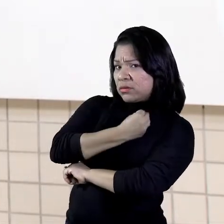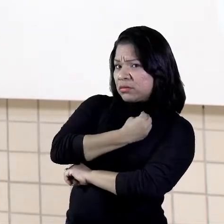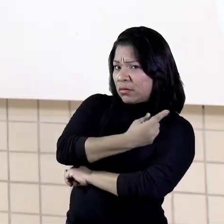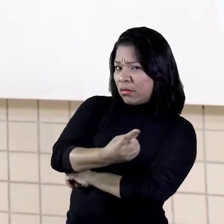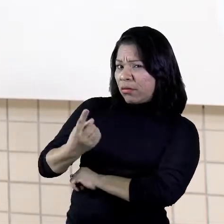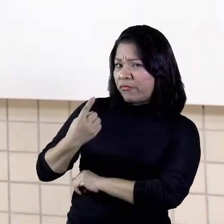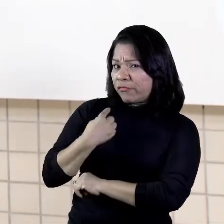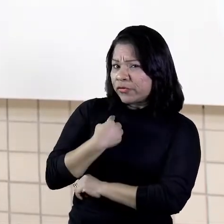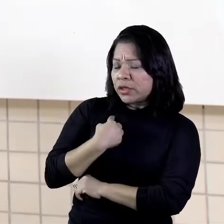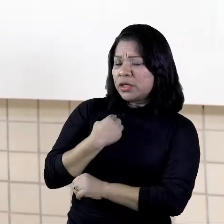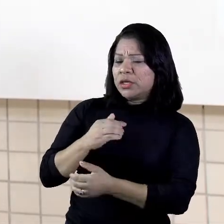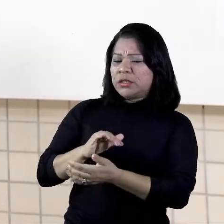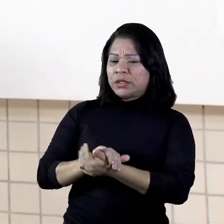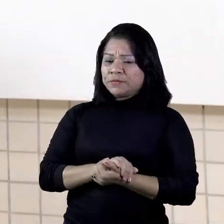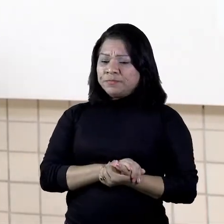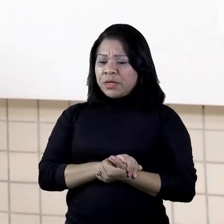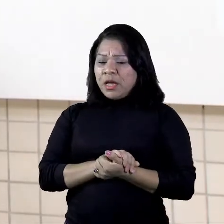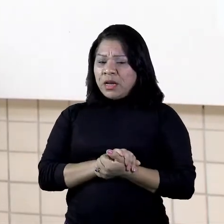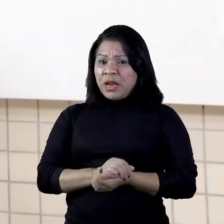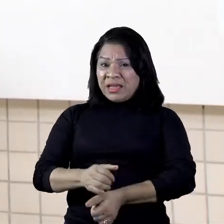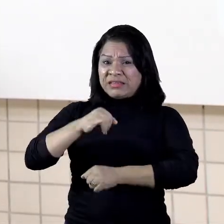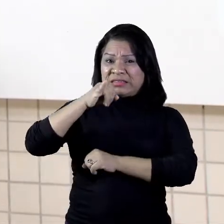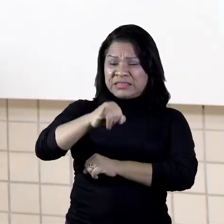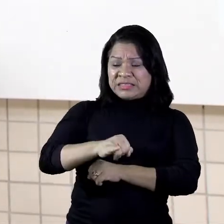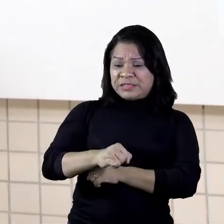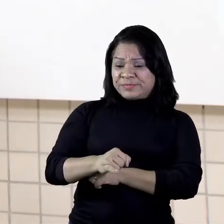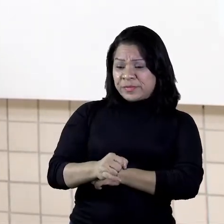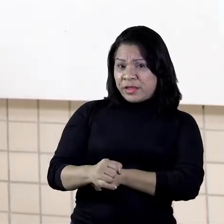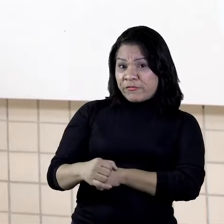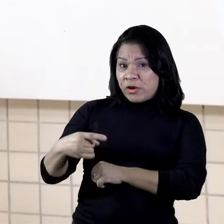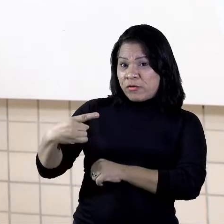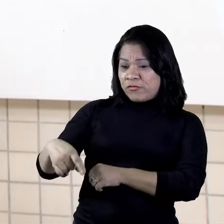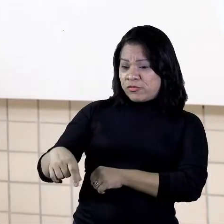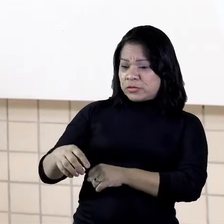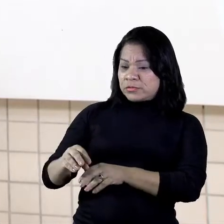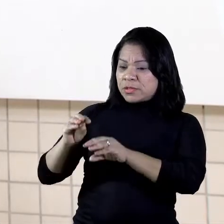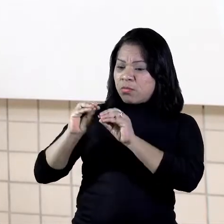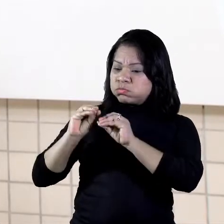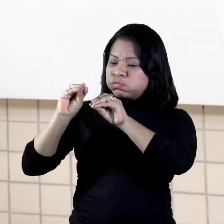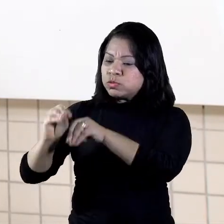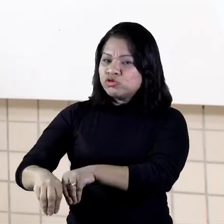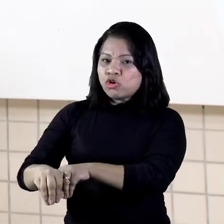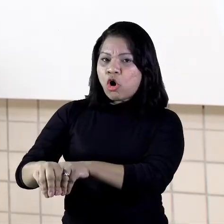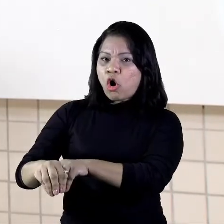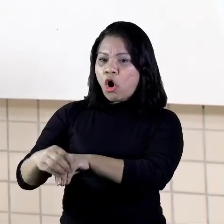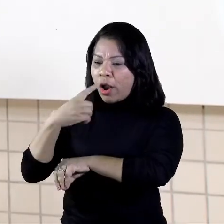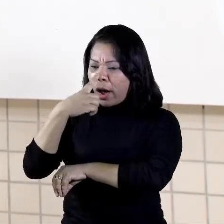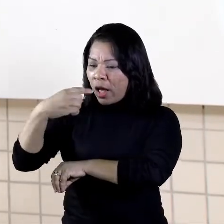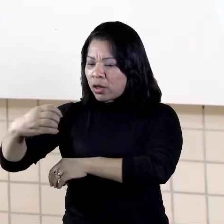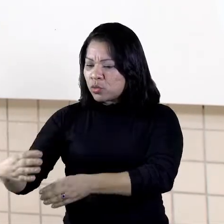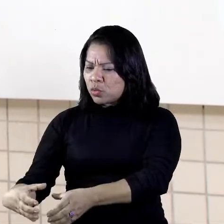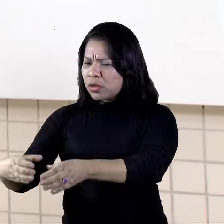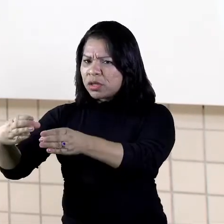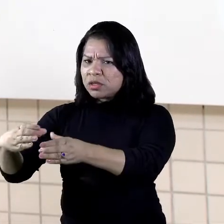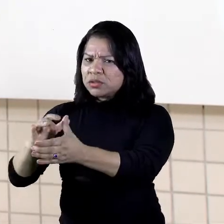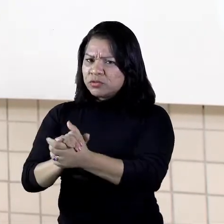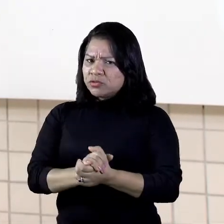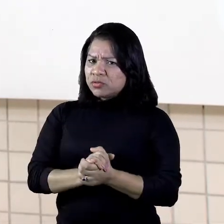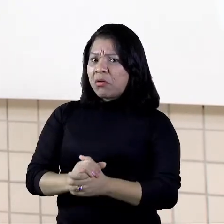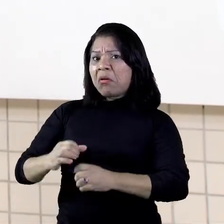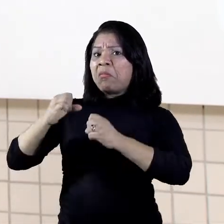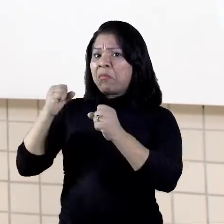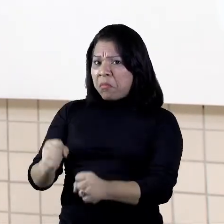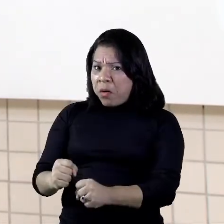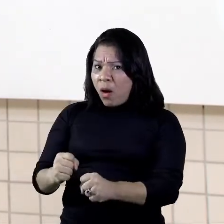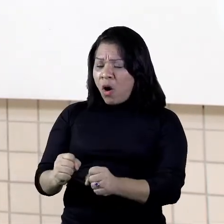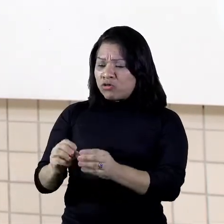acordo com que você descarta ele, com a forma que você descarta ele, ele está prejudicando a natureza.